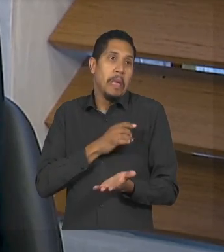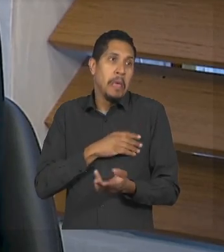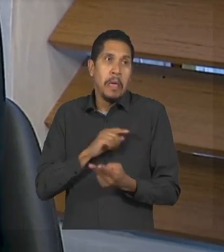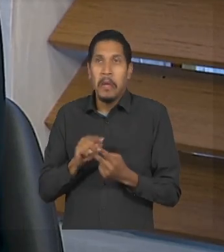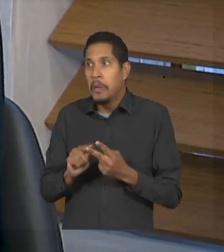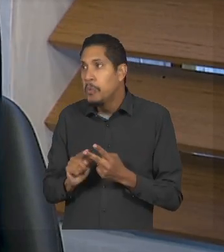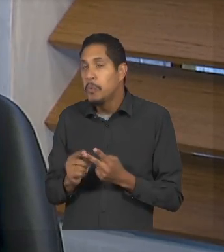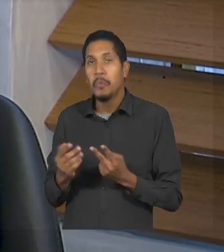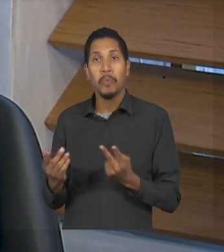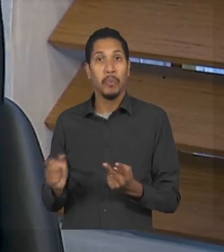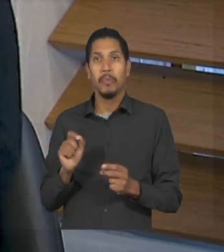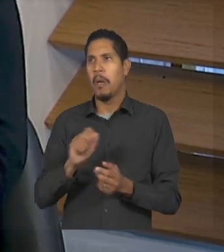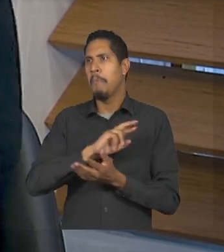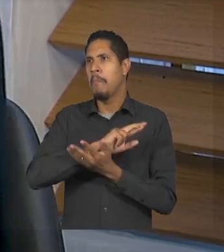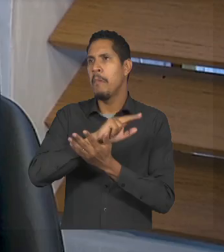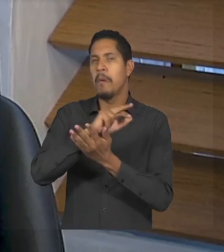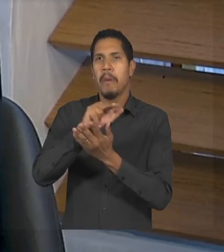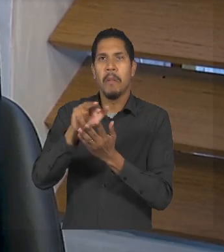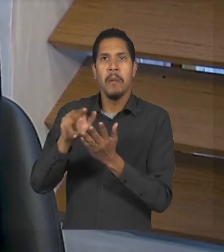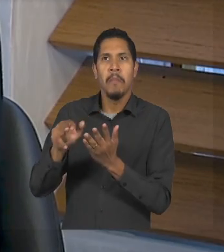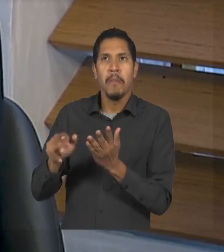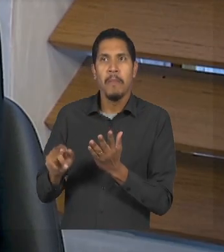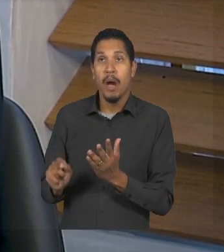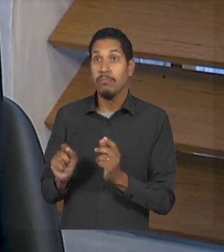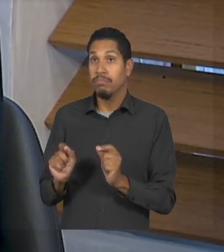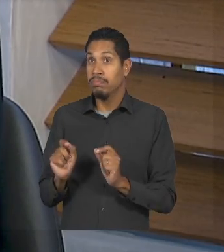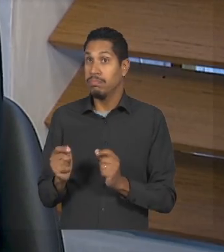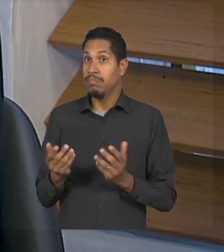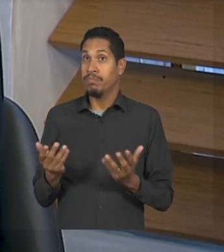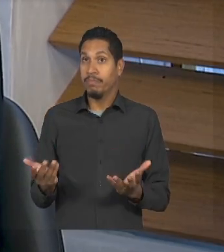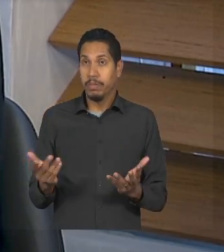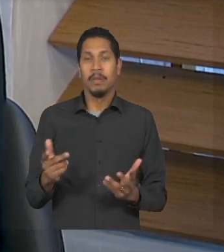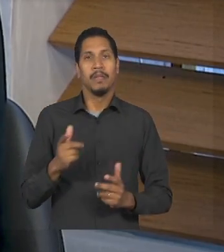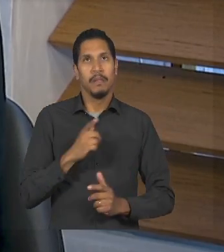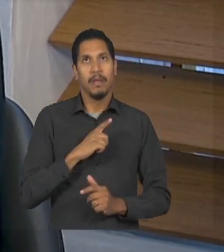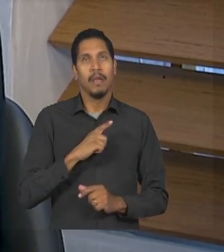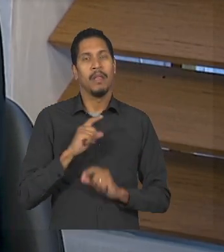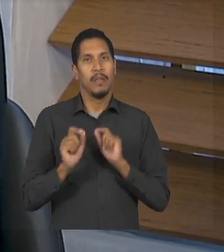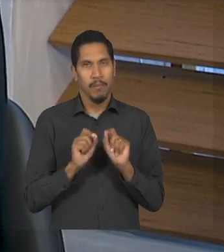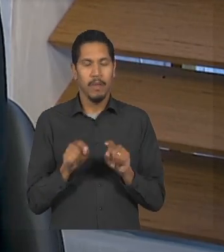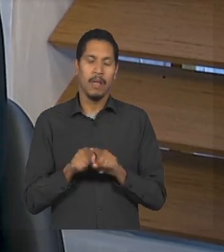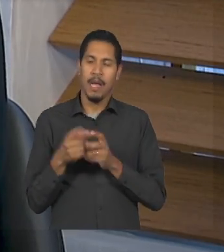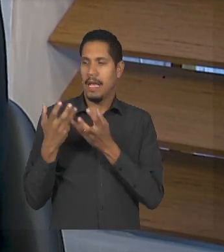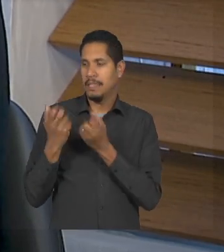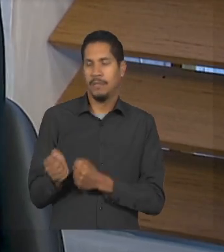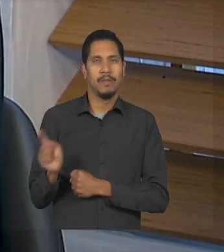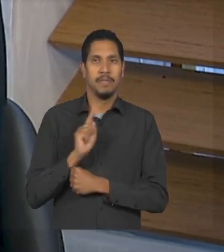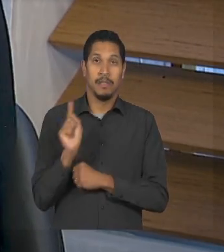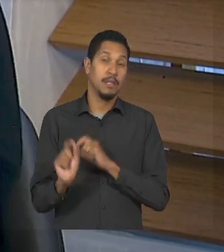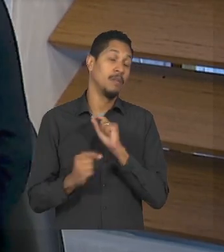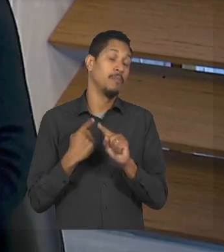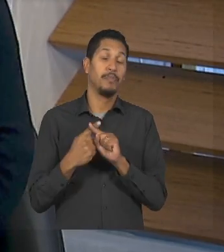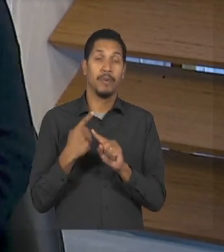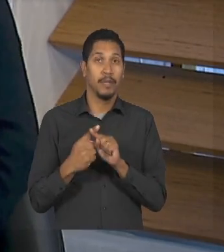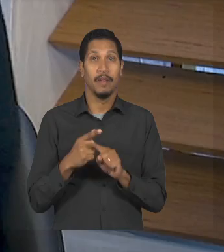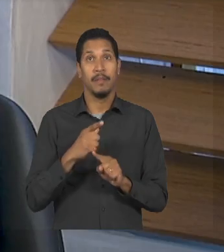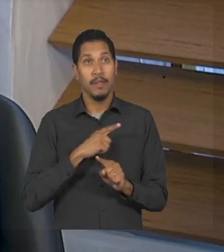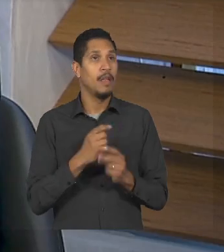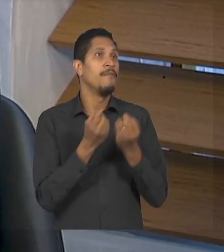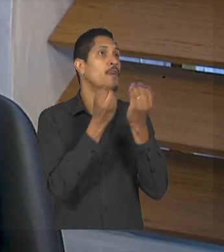por uma infinidade de coisas e tem um processo de negação justamente por conta da